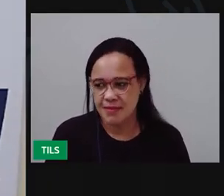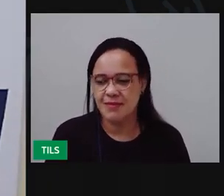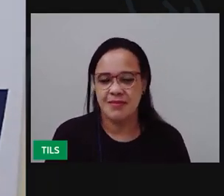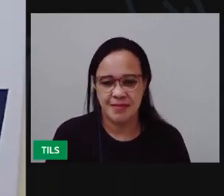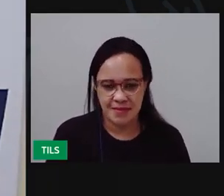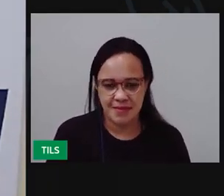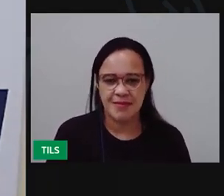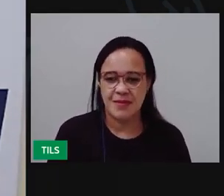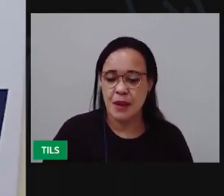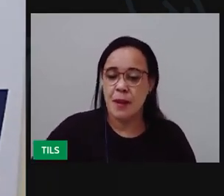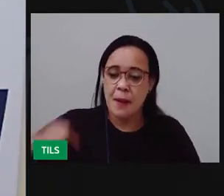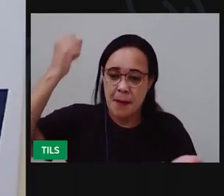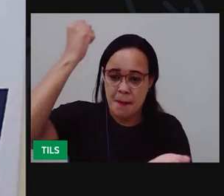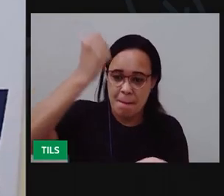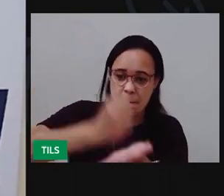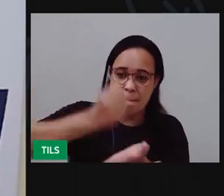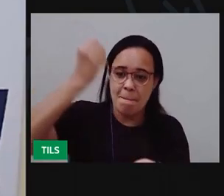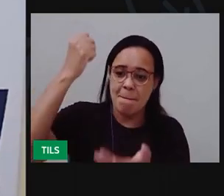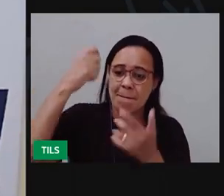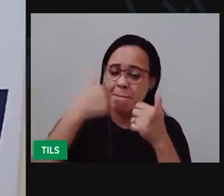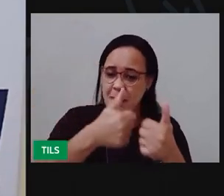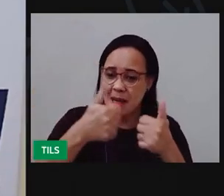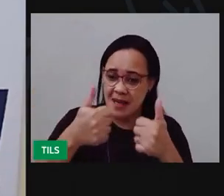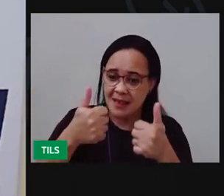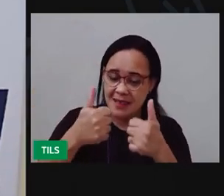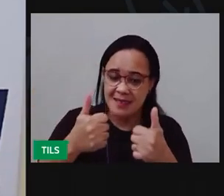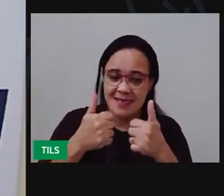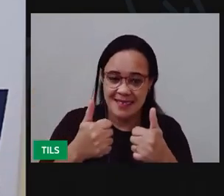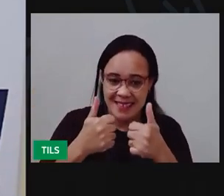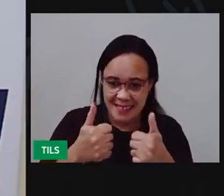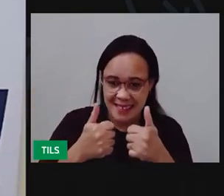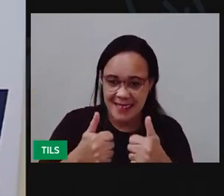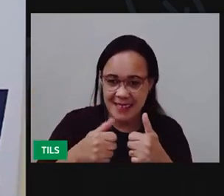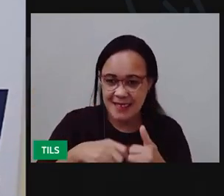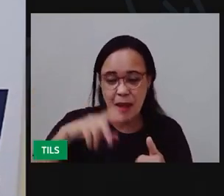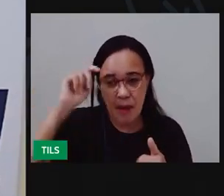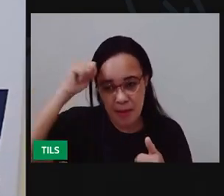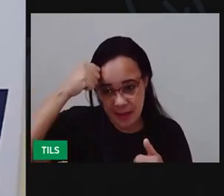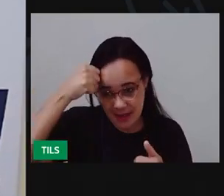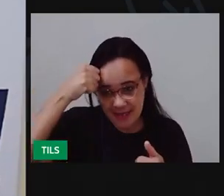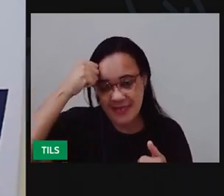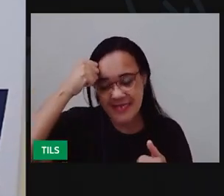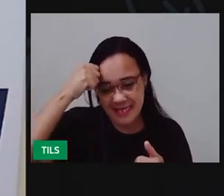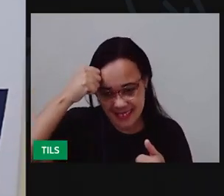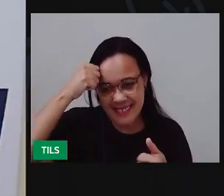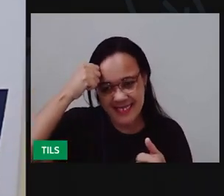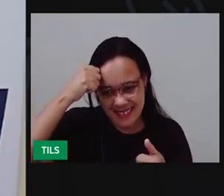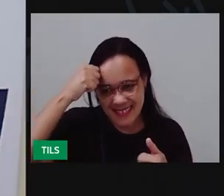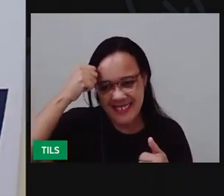Bem gravado. Todo chapiscado. Com a tinta preta, como a gente passou.